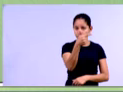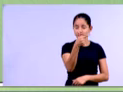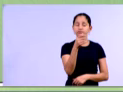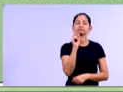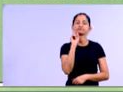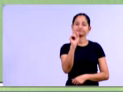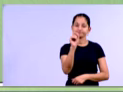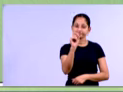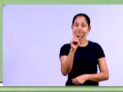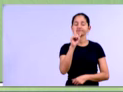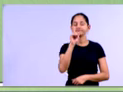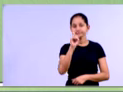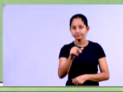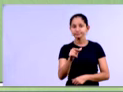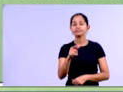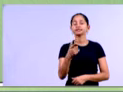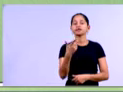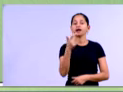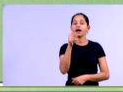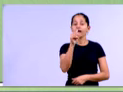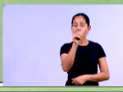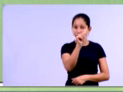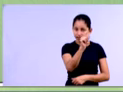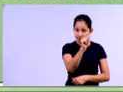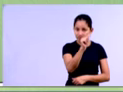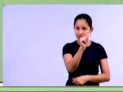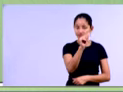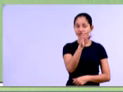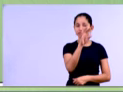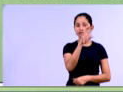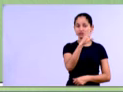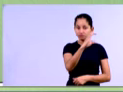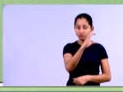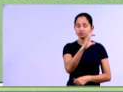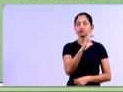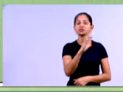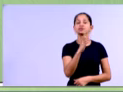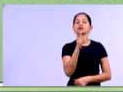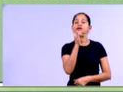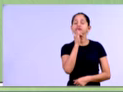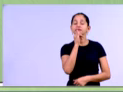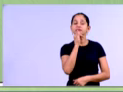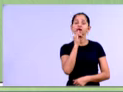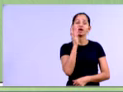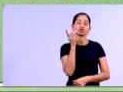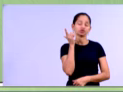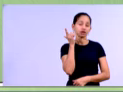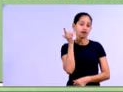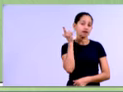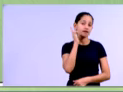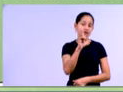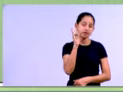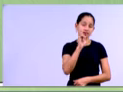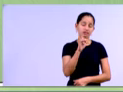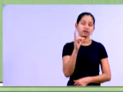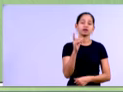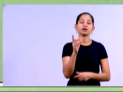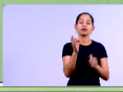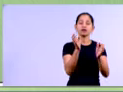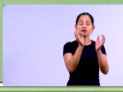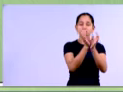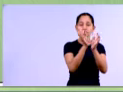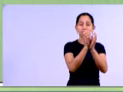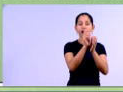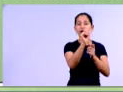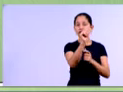o total aqui do ativo circulante somado com essa expressão aqui dentro do parênteses, ó. O realizável a longo prazo, que é um subgrupo do